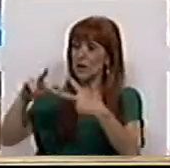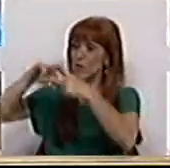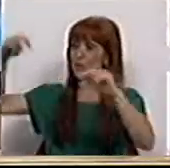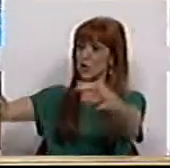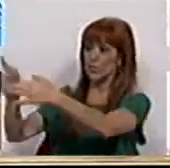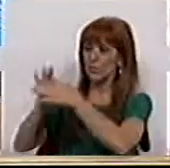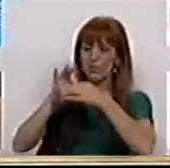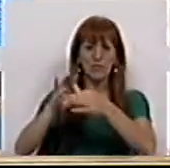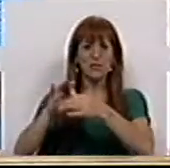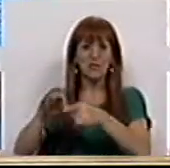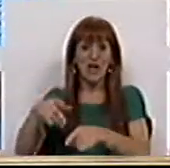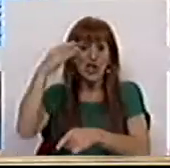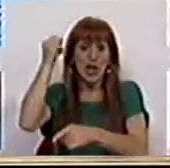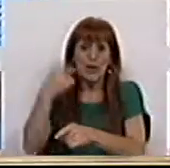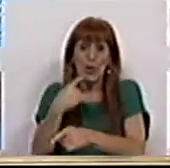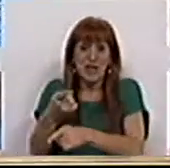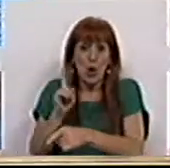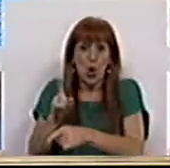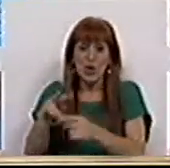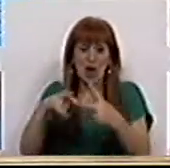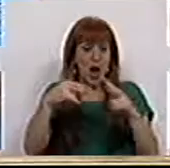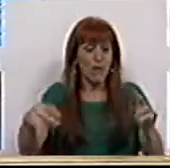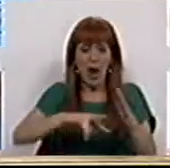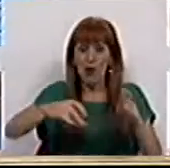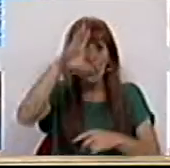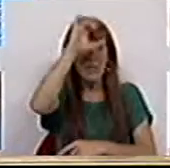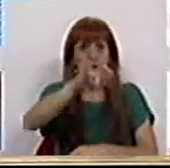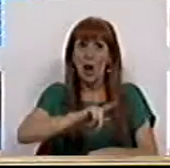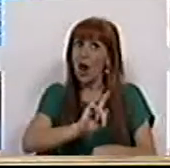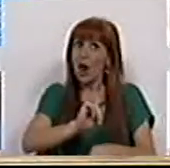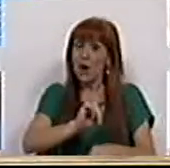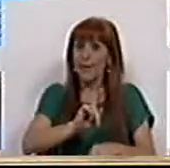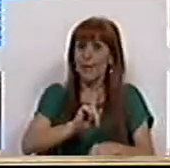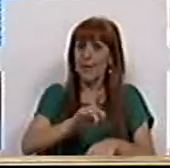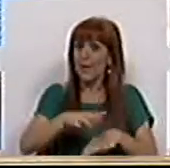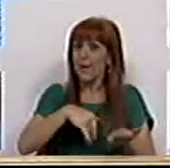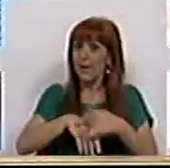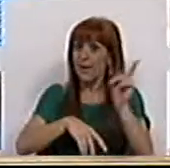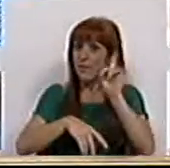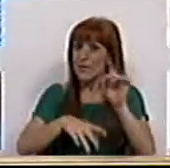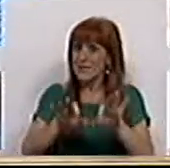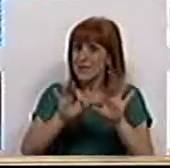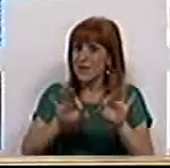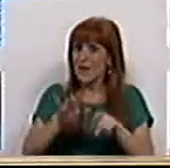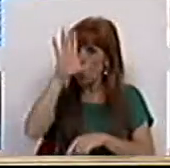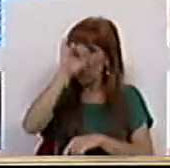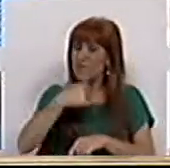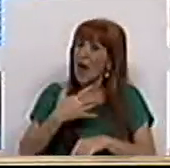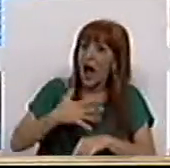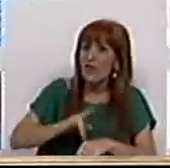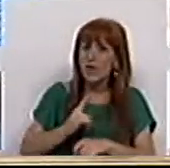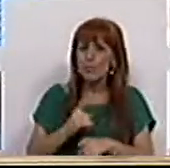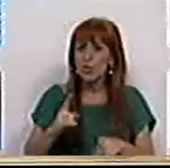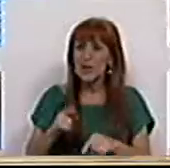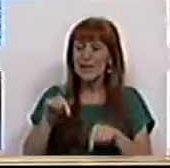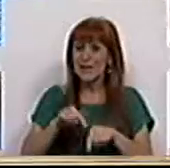intermunicipais, só se esqueceu de dizer que a reforma do Governo não foi feita exatamente como o Governo queria,